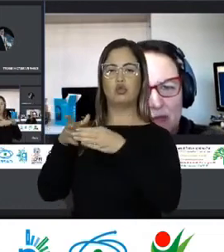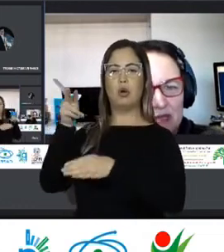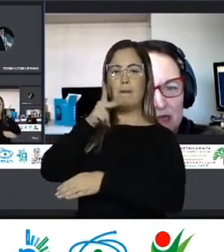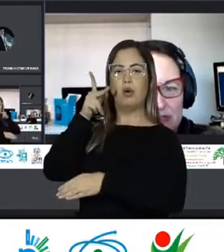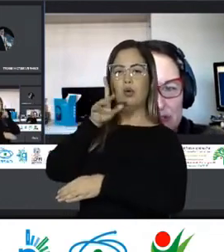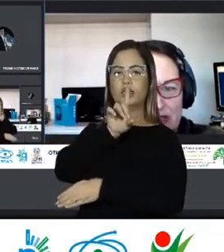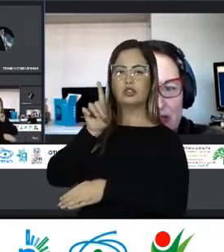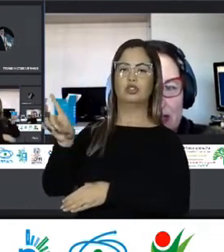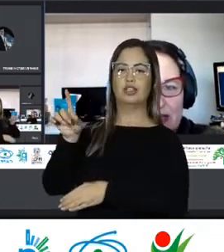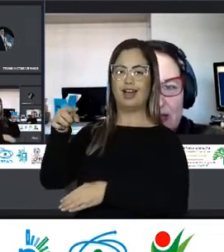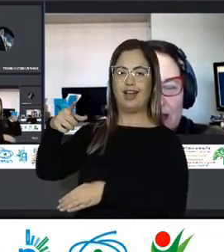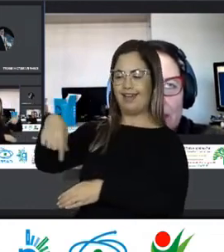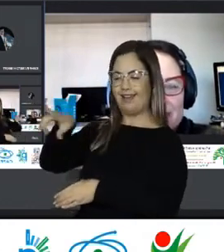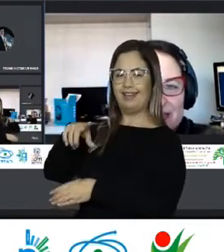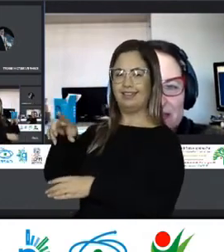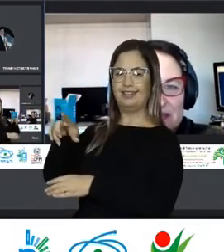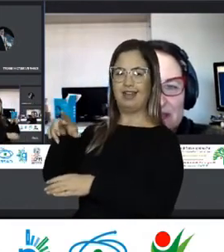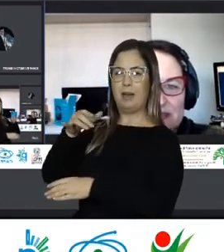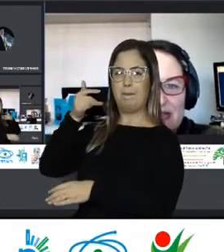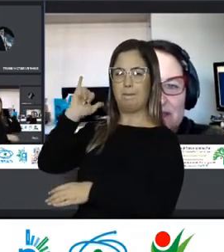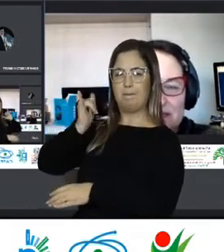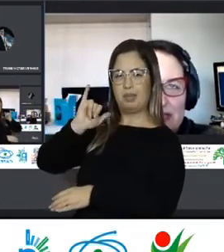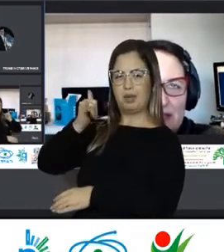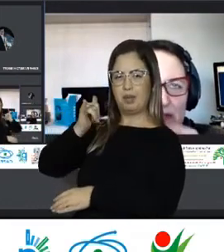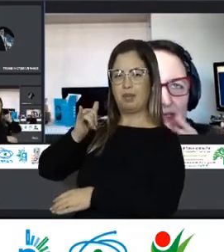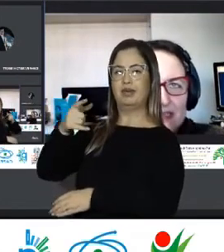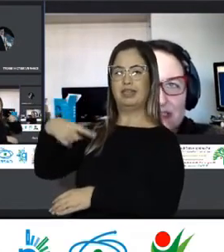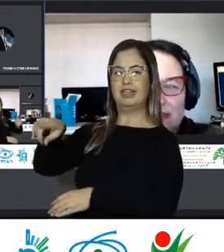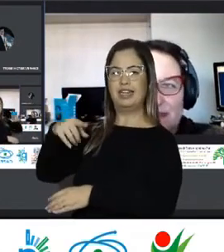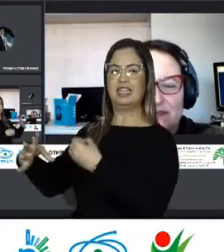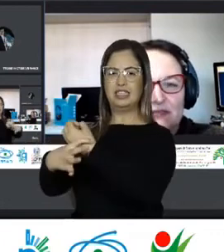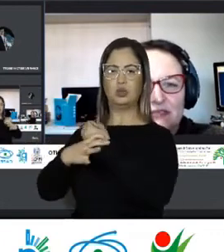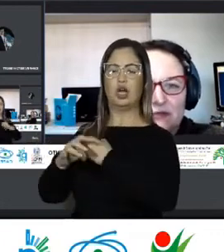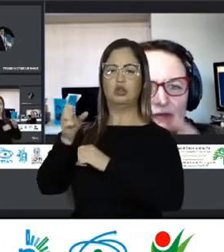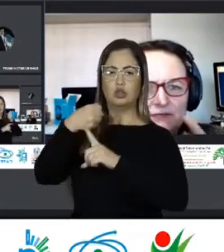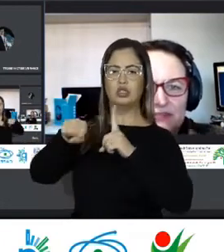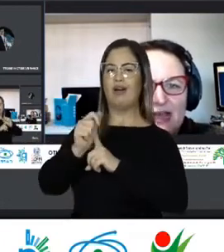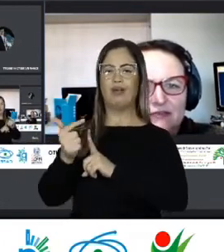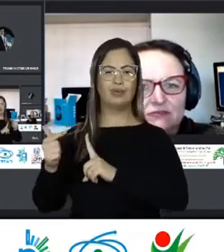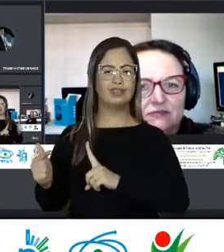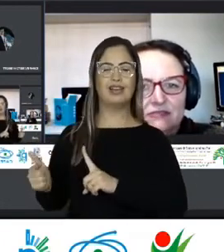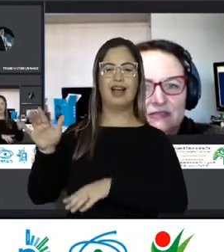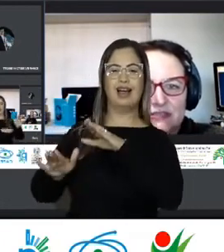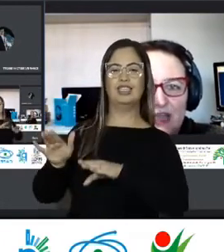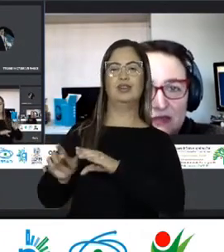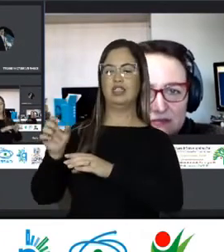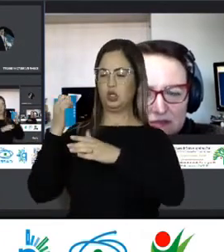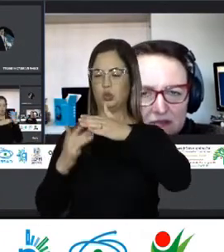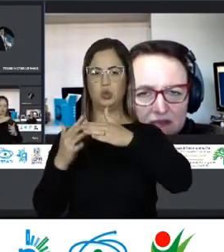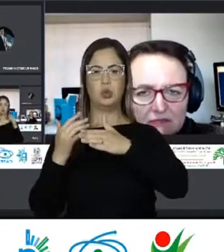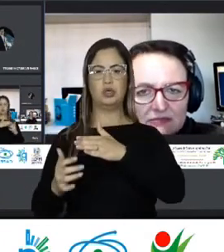narrativa De que é o migrante Que está Pesando na Seguridade social É o migrante Que está pesando nisso É o refugiado São os